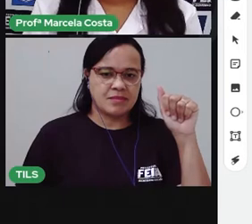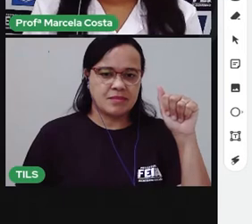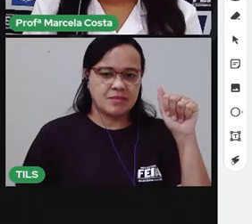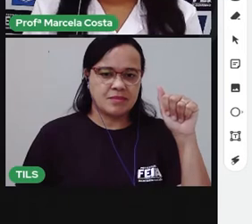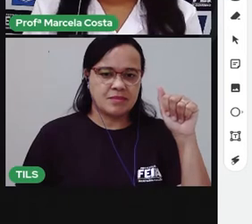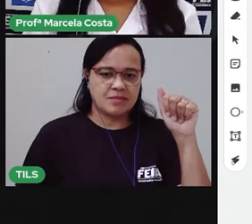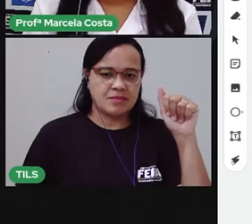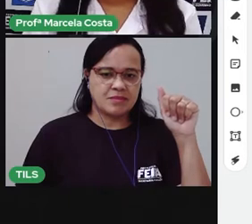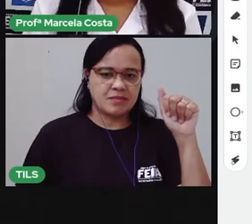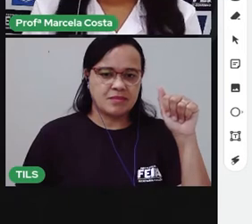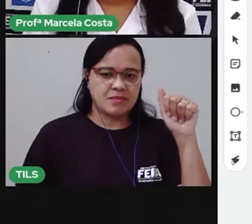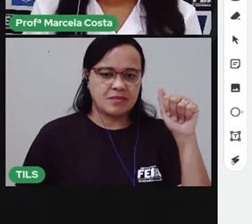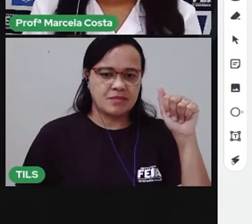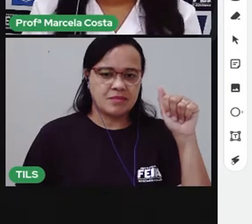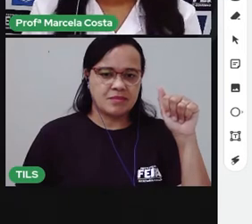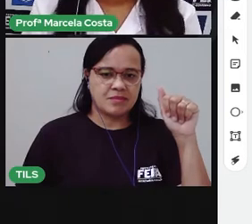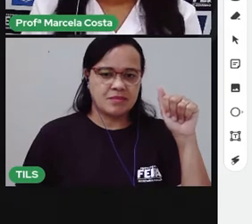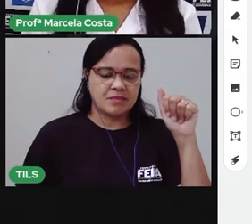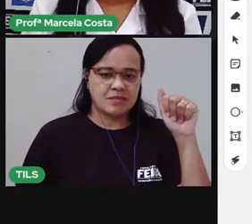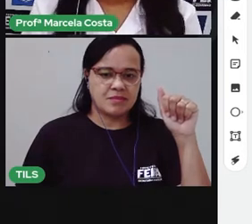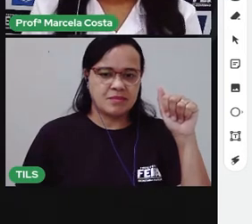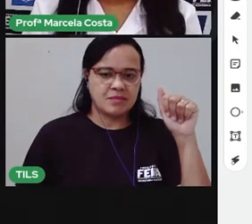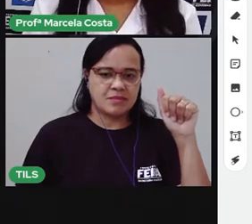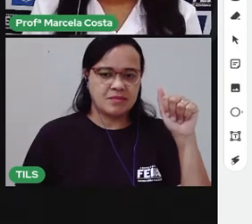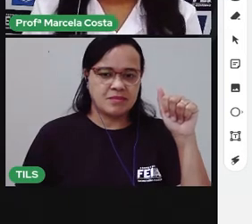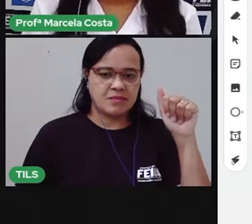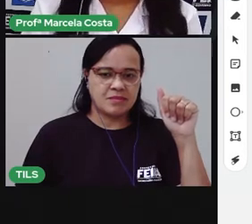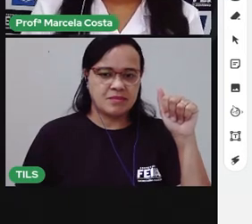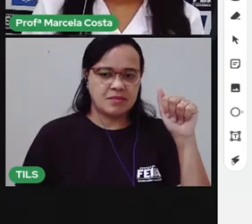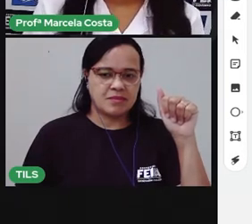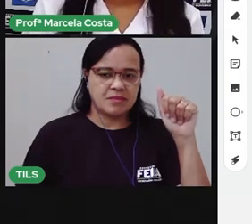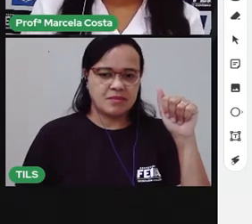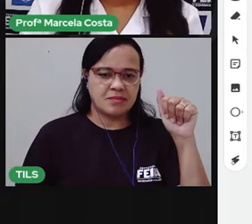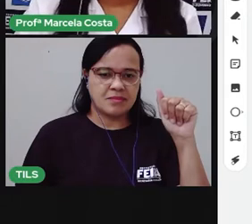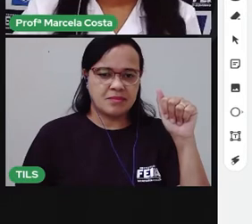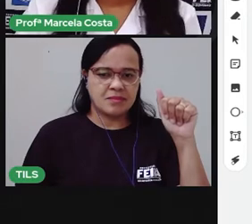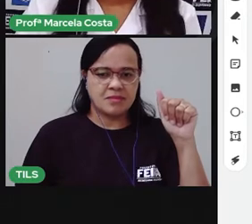Desce para baixo. Tracinho no meio.